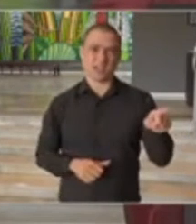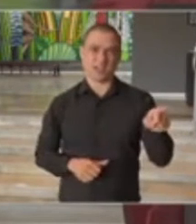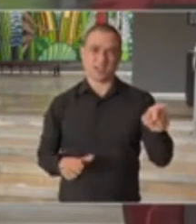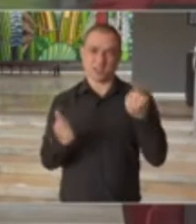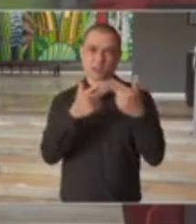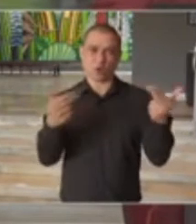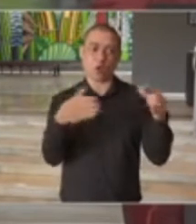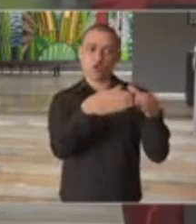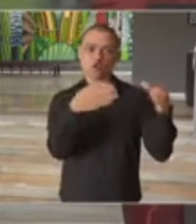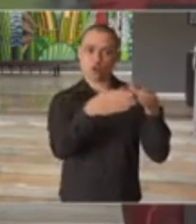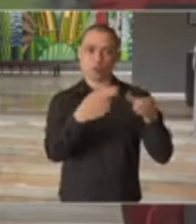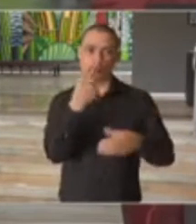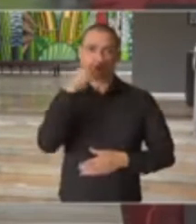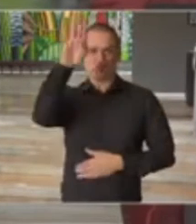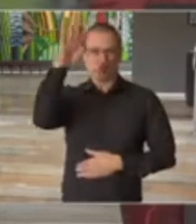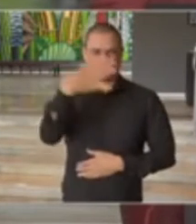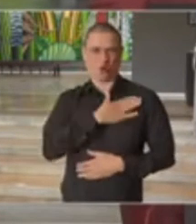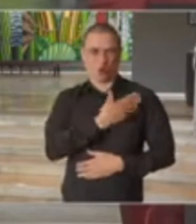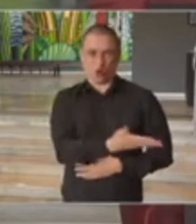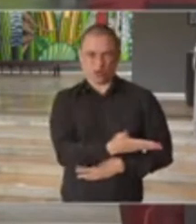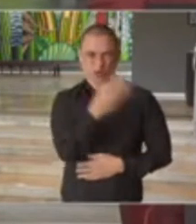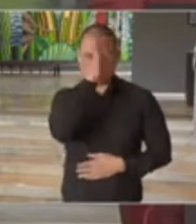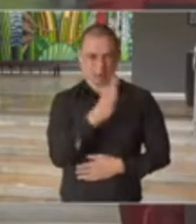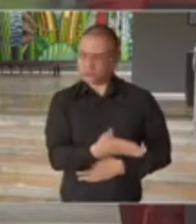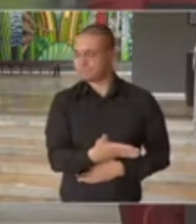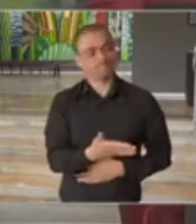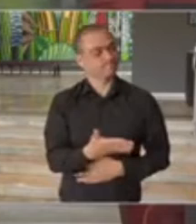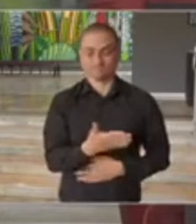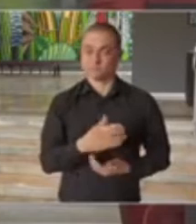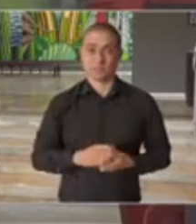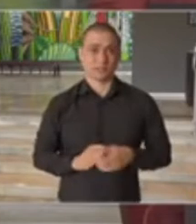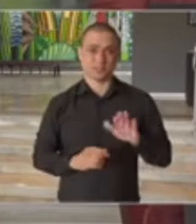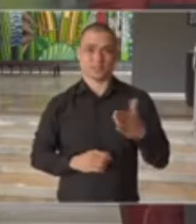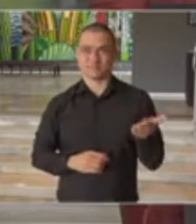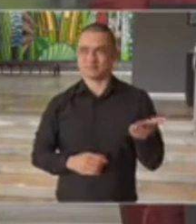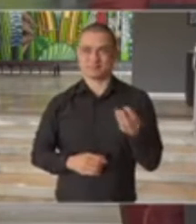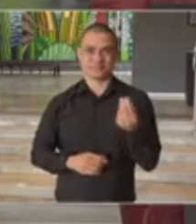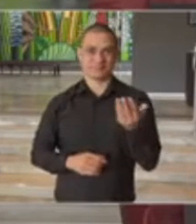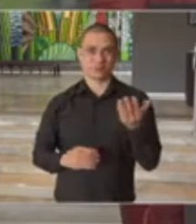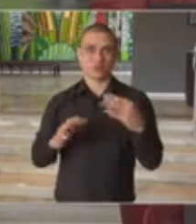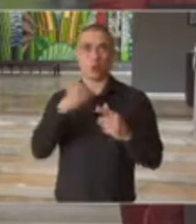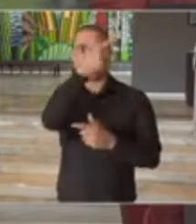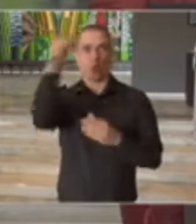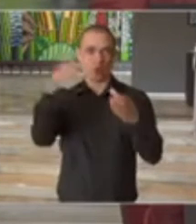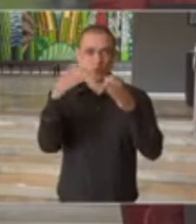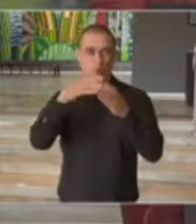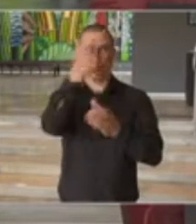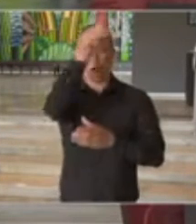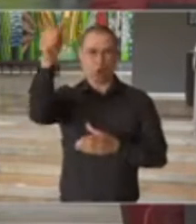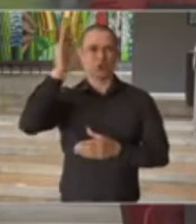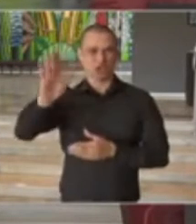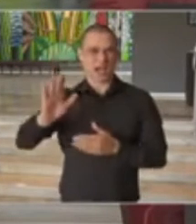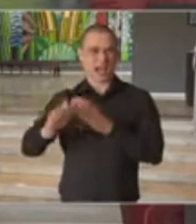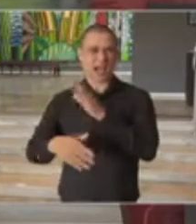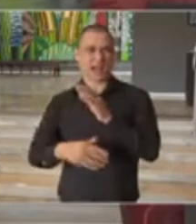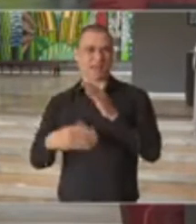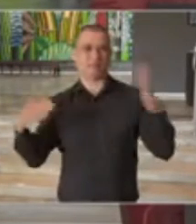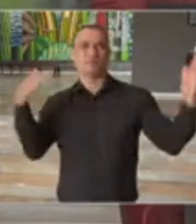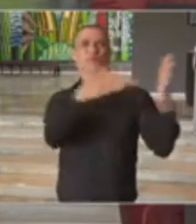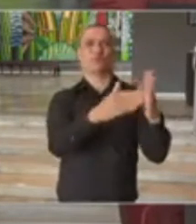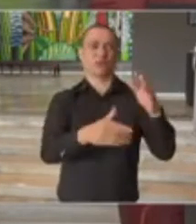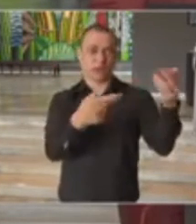grupo neonazista no Brasil. Já não bastam todos os outros grupos extremados ainda ter que